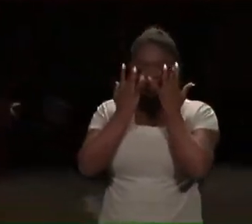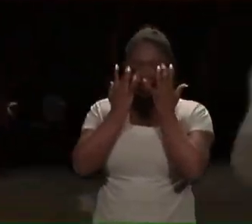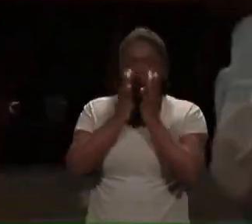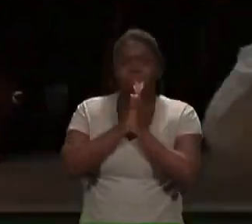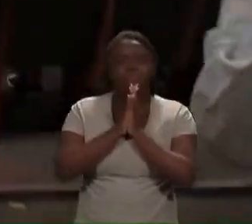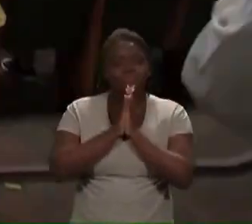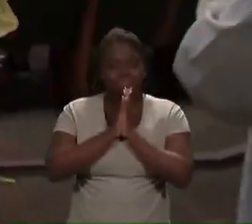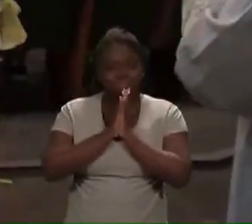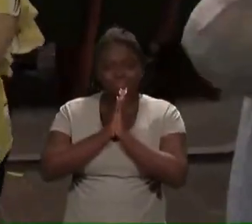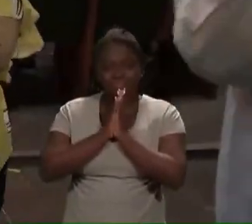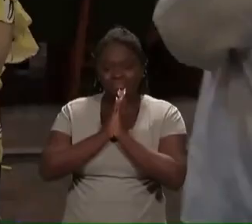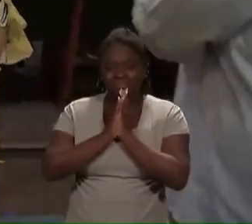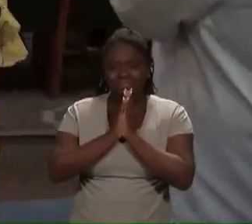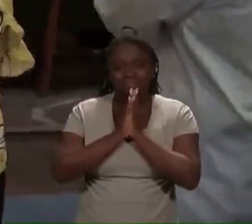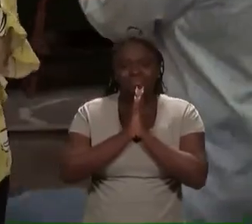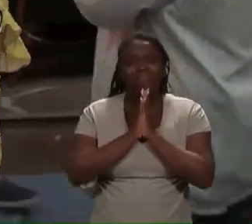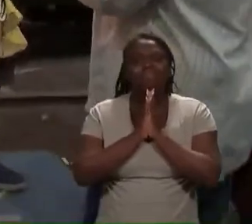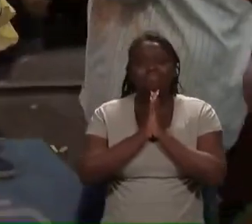Amém.